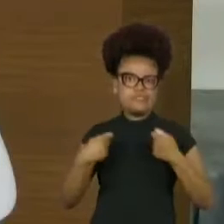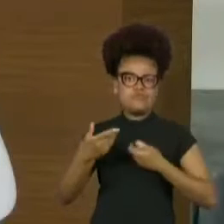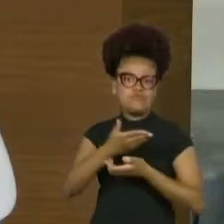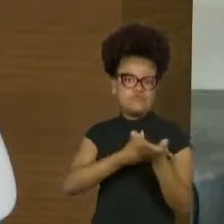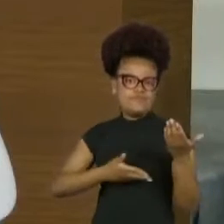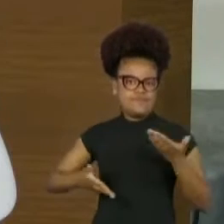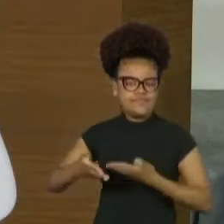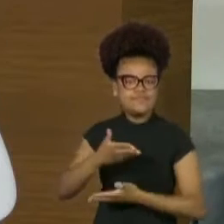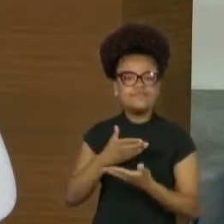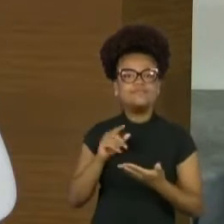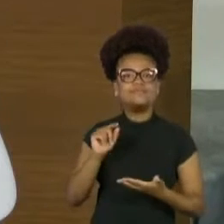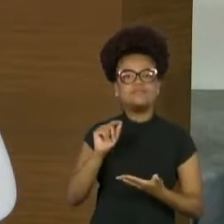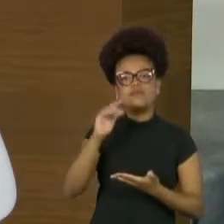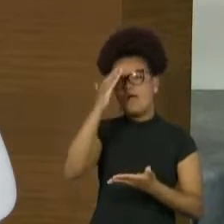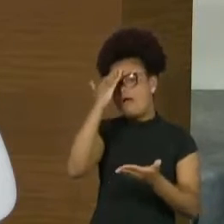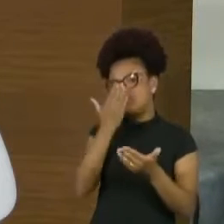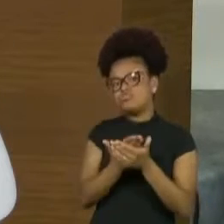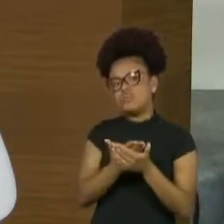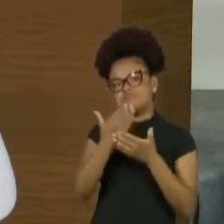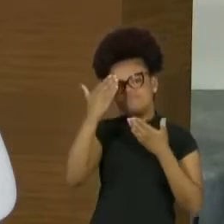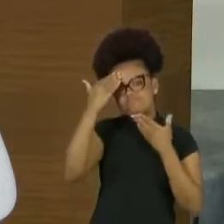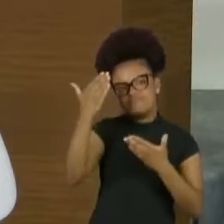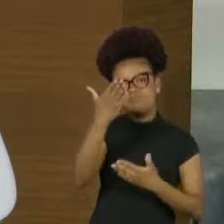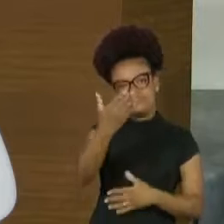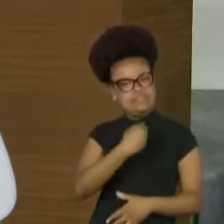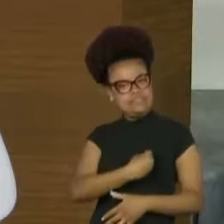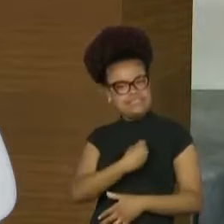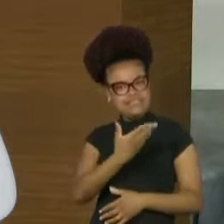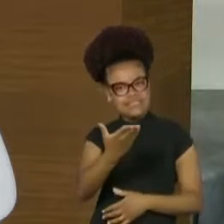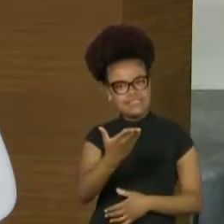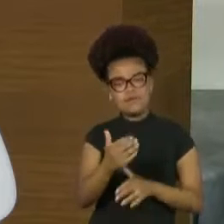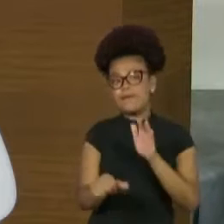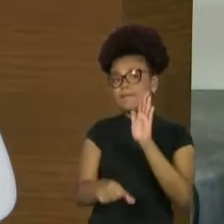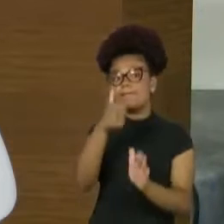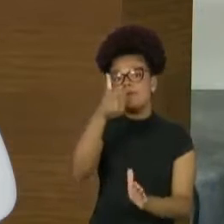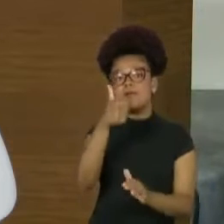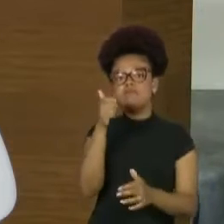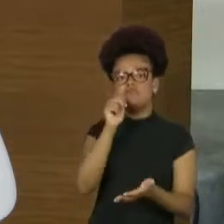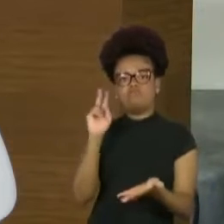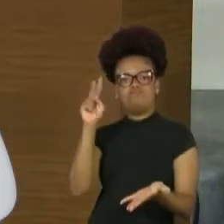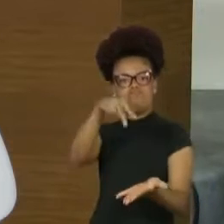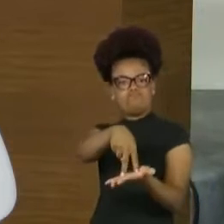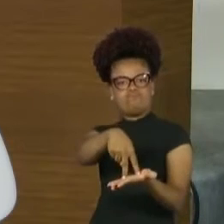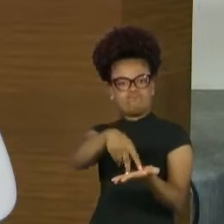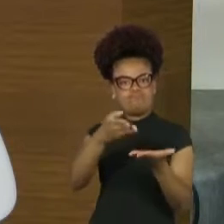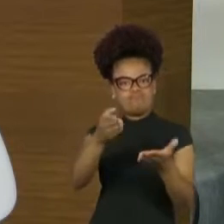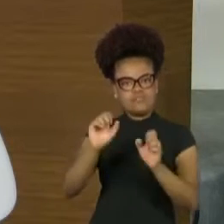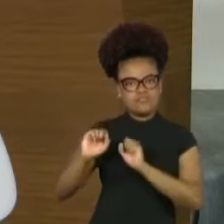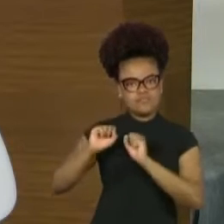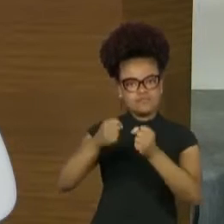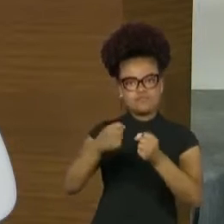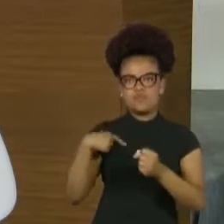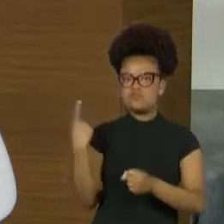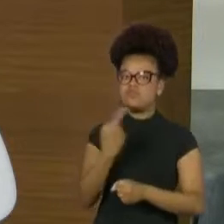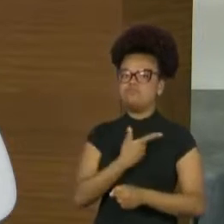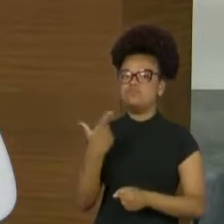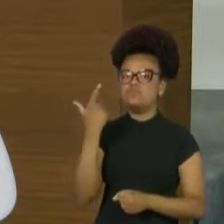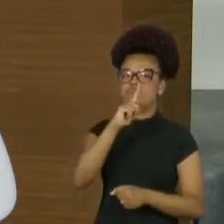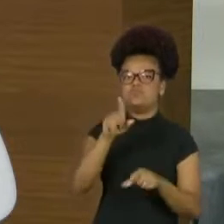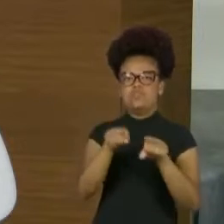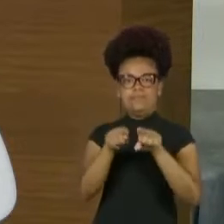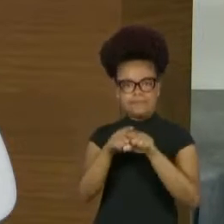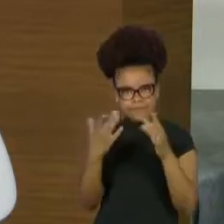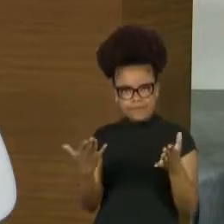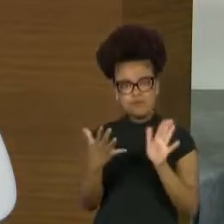obrigado por ter feito primeiro para a gente estar aqui hoje. Começo assim para fazer uma pergunta, uma pergunta até um pouco dura,